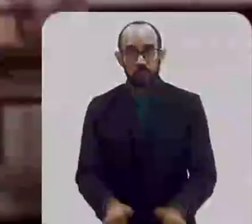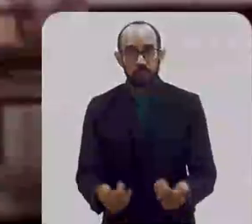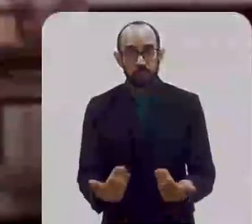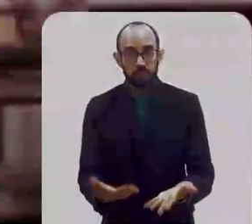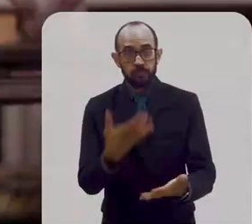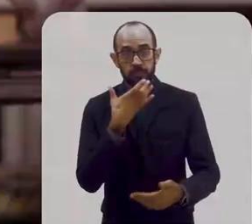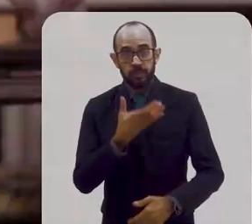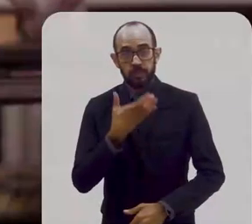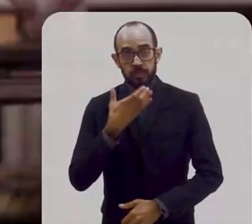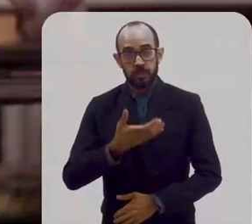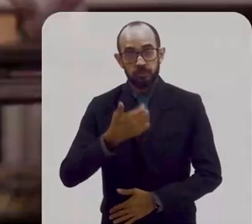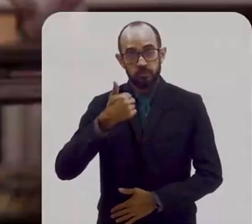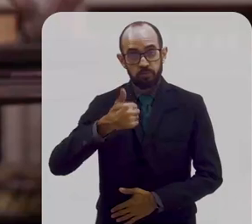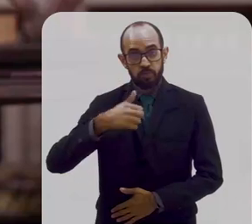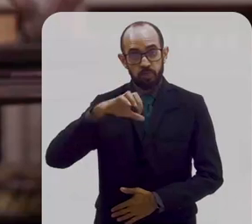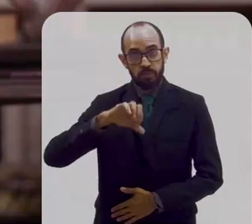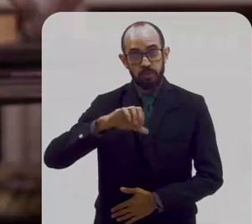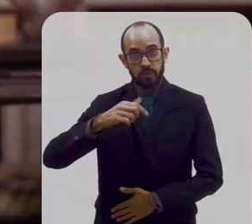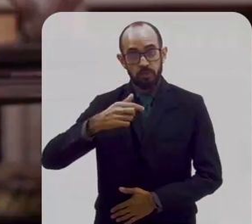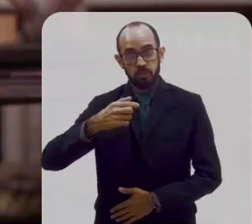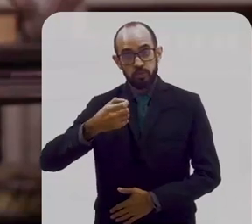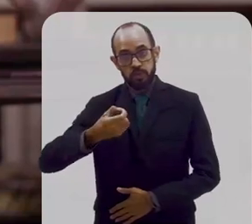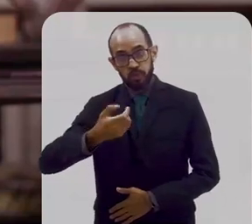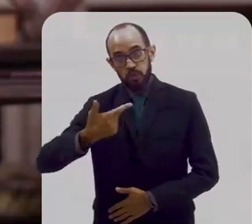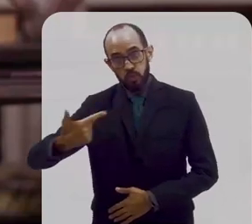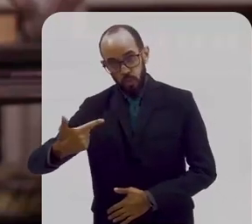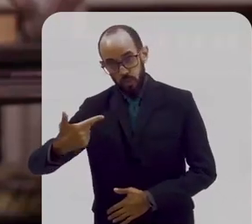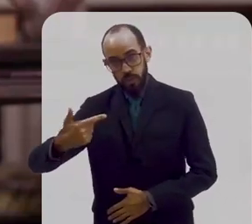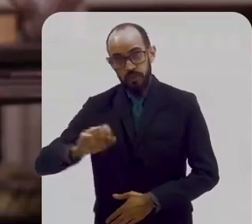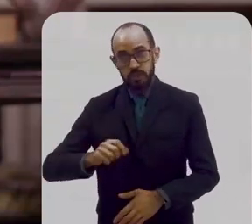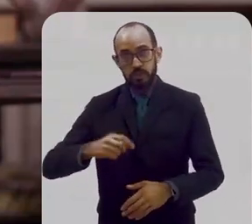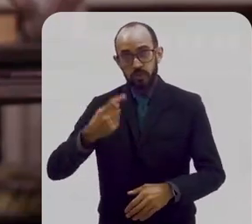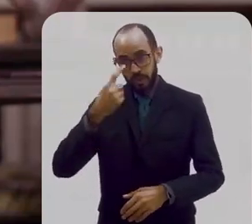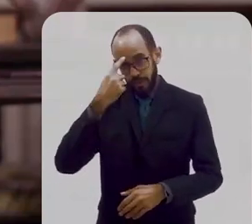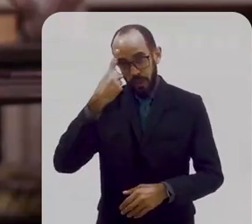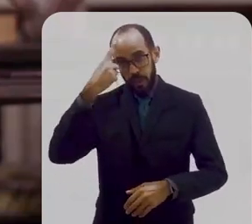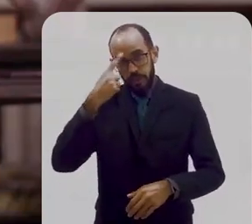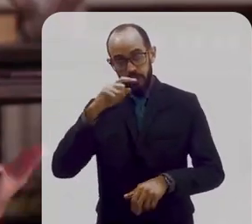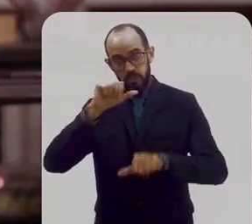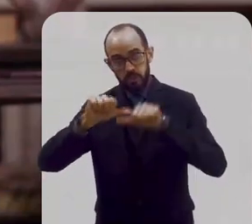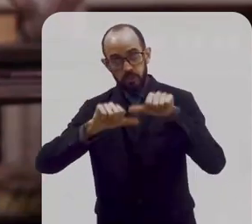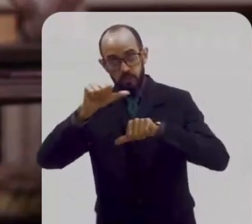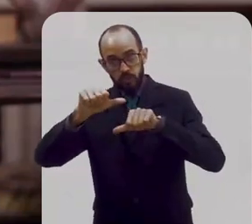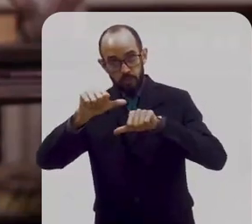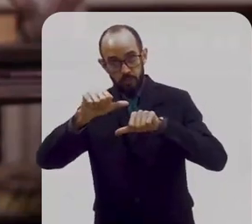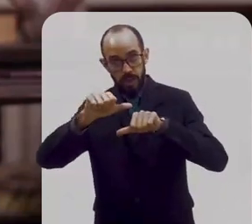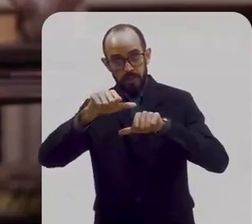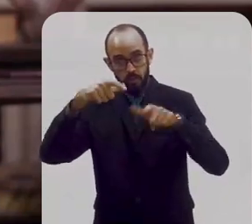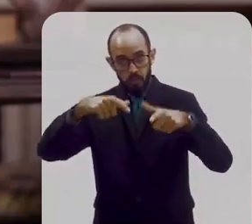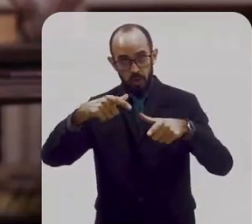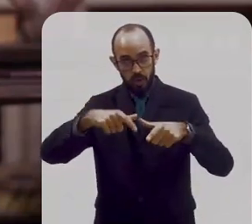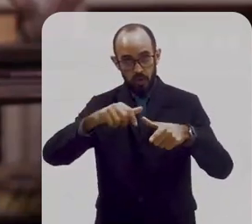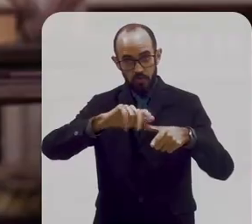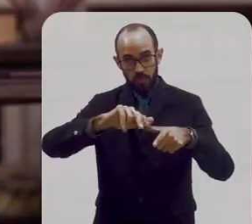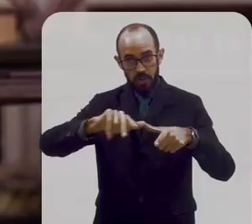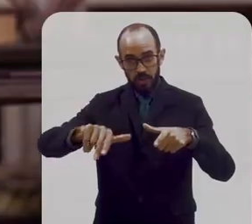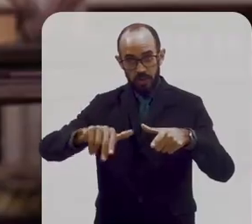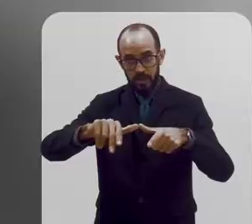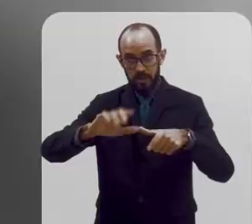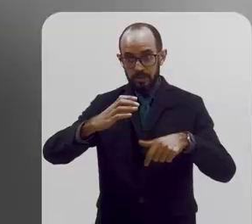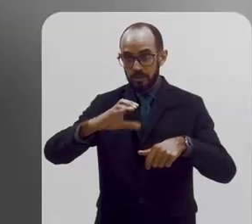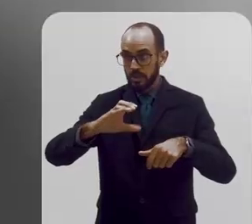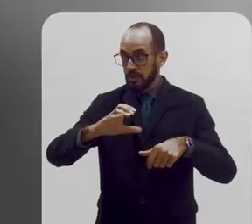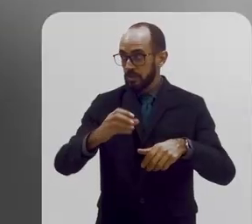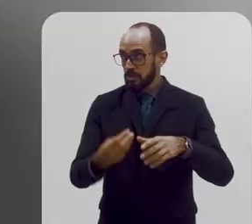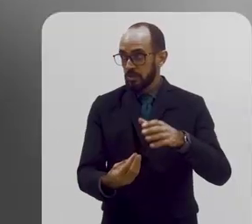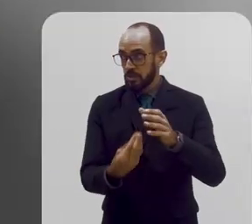Foi em dezembro de 1902, com a intenção de transformar esse instituto num centro de pesquisas mais variadas em ciência, que o médico-sanitarista